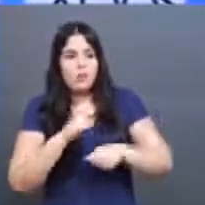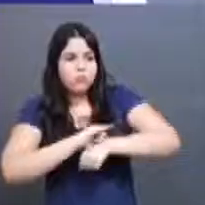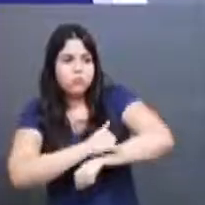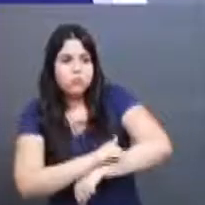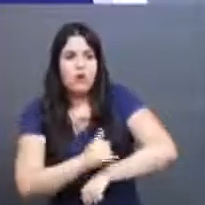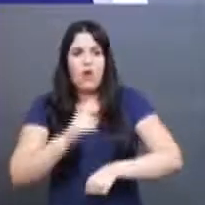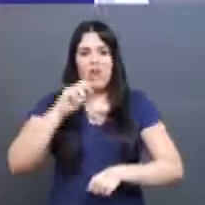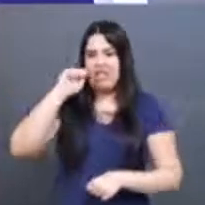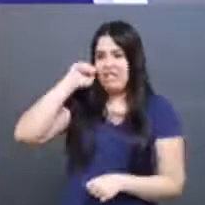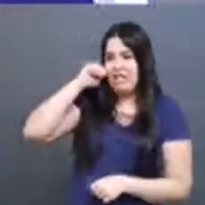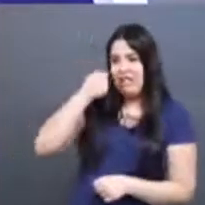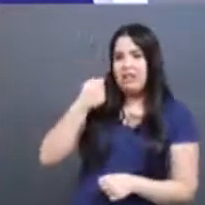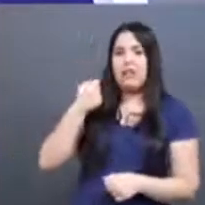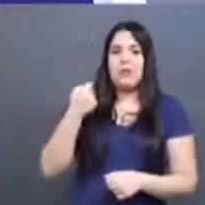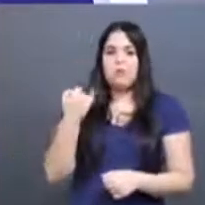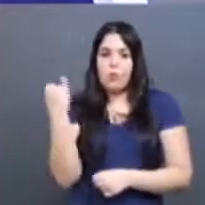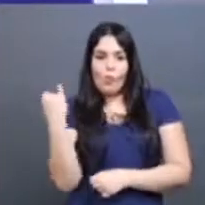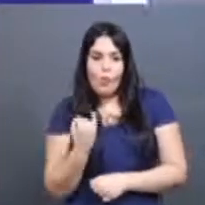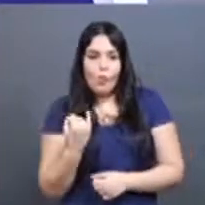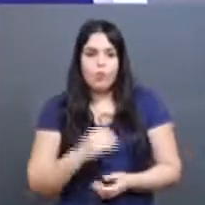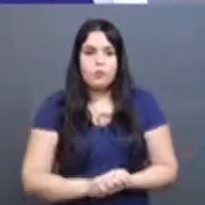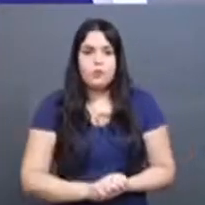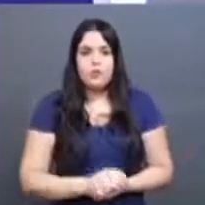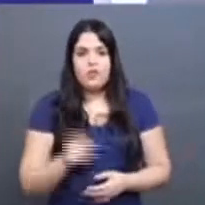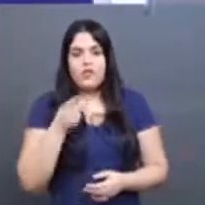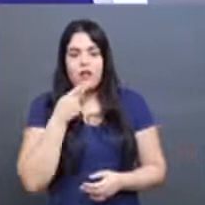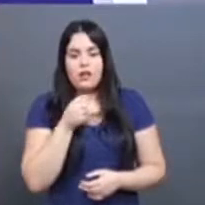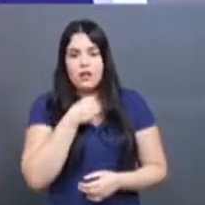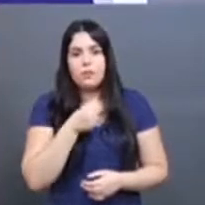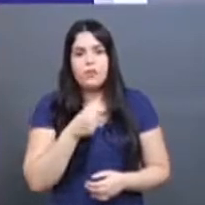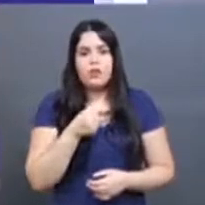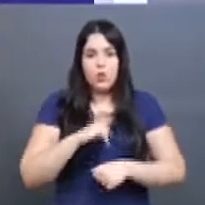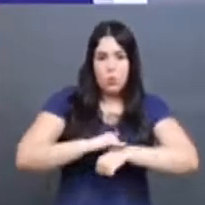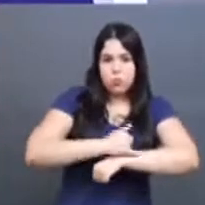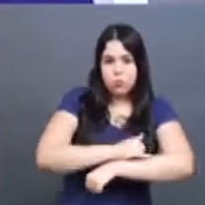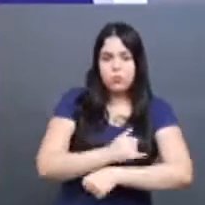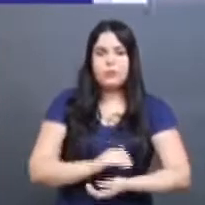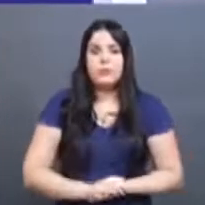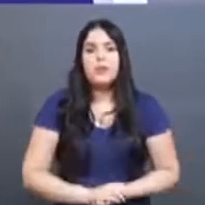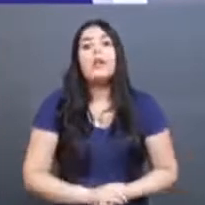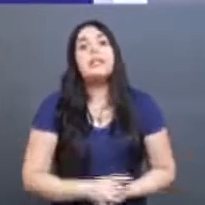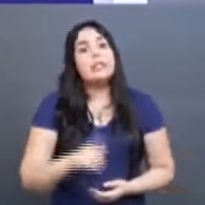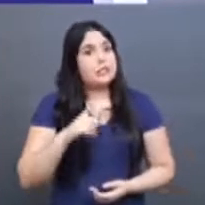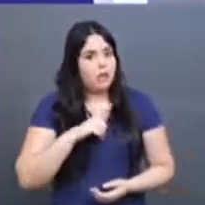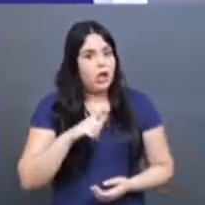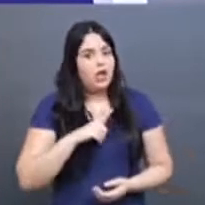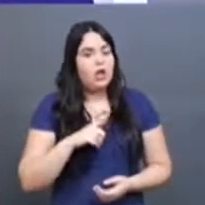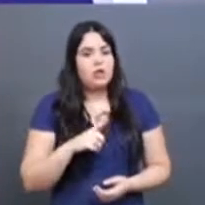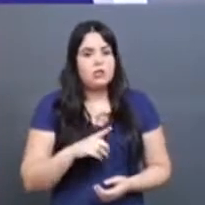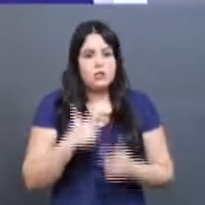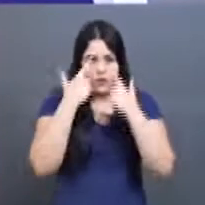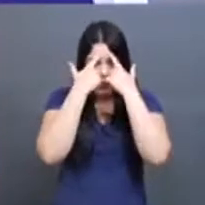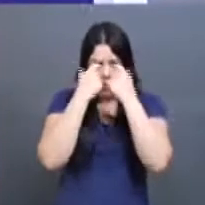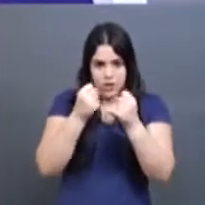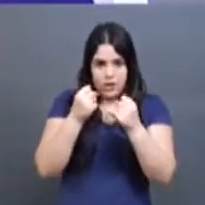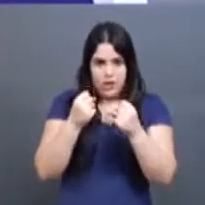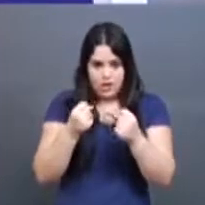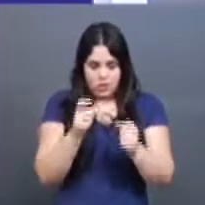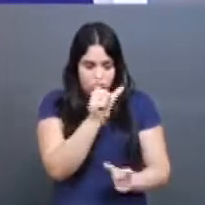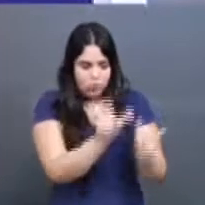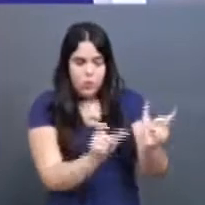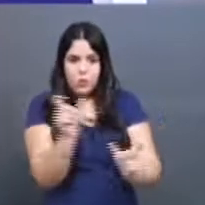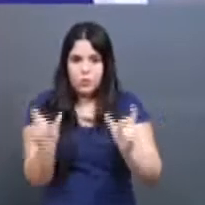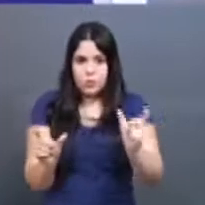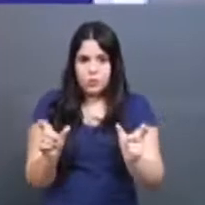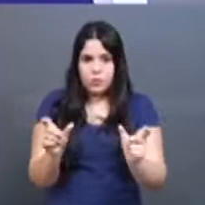Como disse o rapaz da reportagem, gordo, chama de gordinha, aquela coisa. Sim. Quando nós temos esse tipo de agressão, as questões que são físicas,